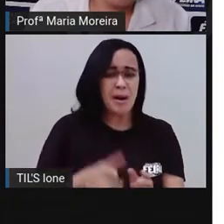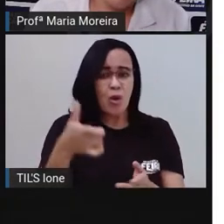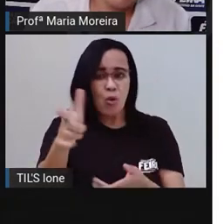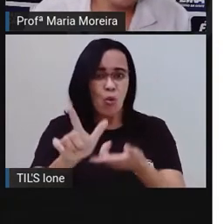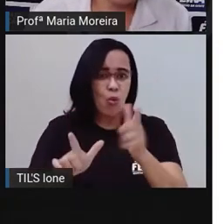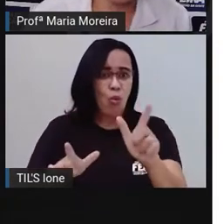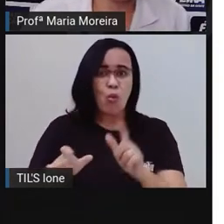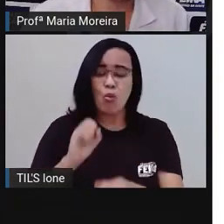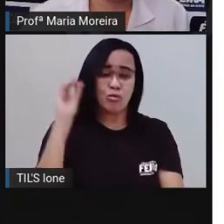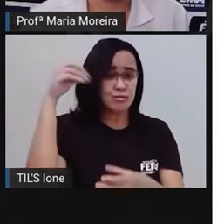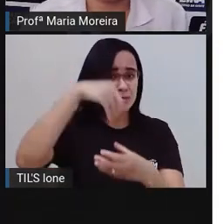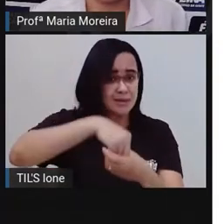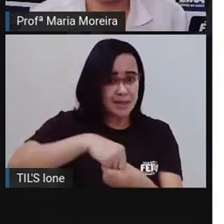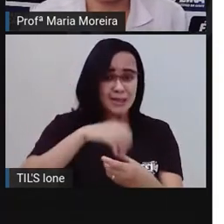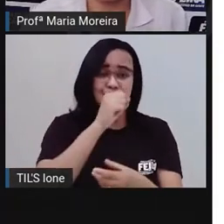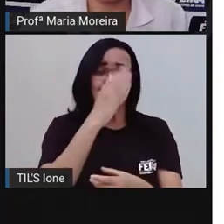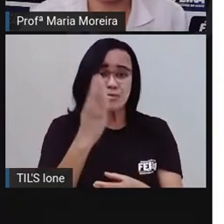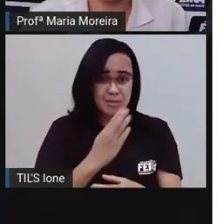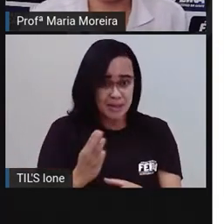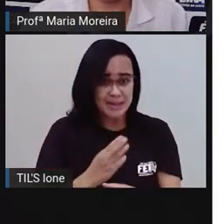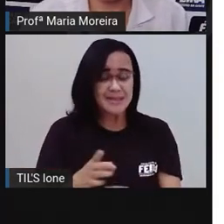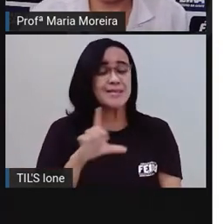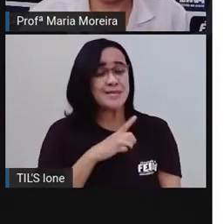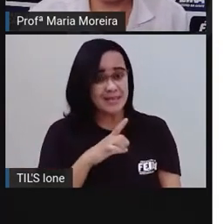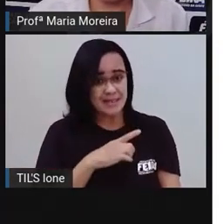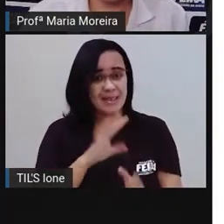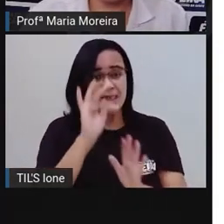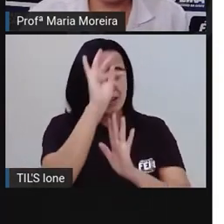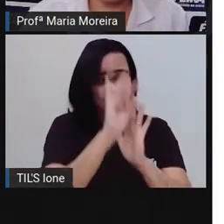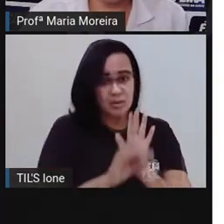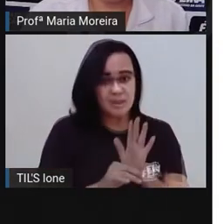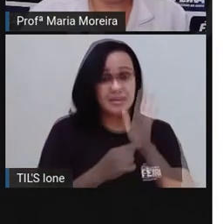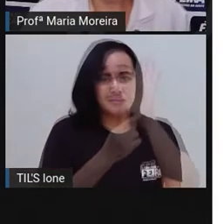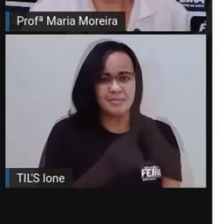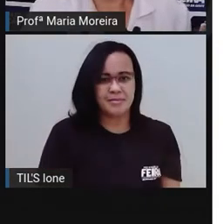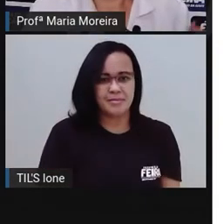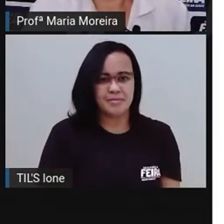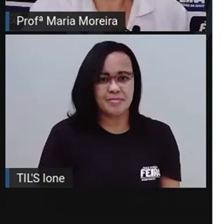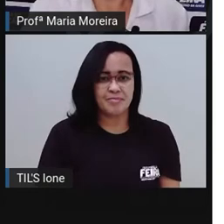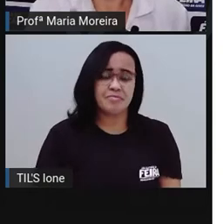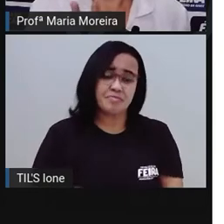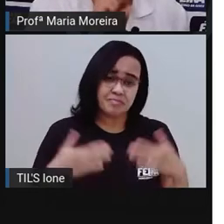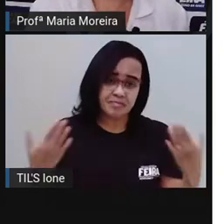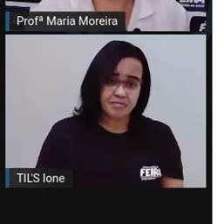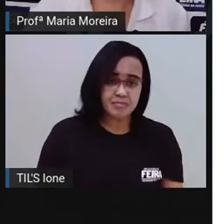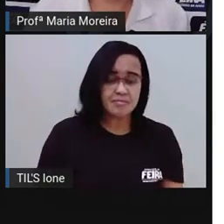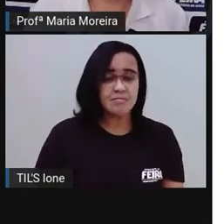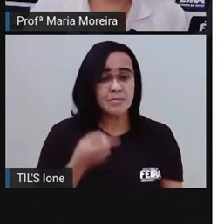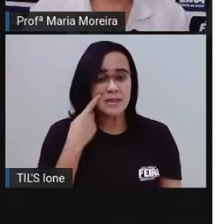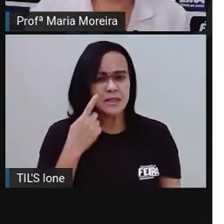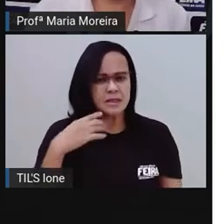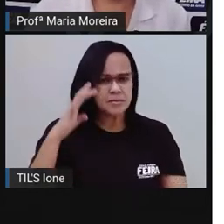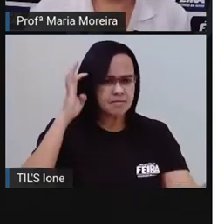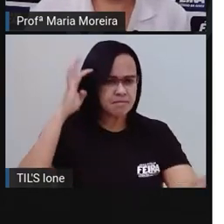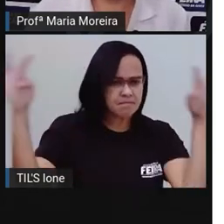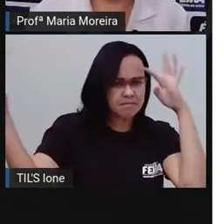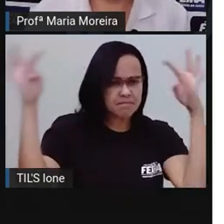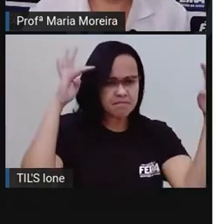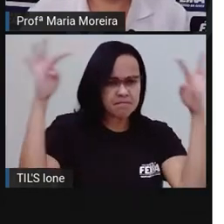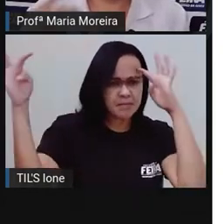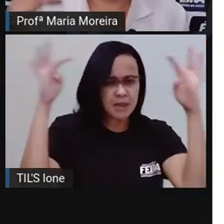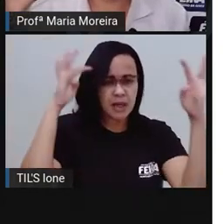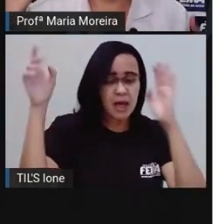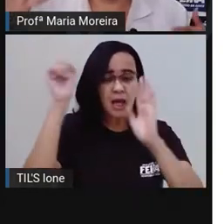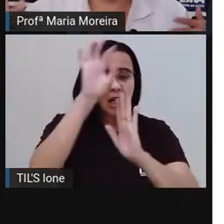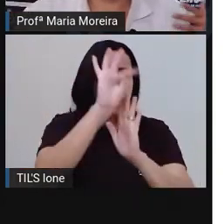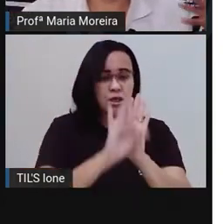que essa parte do texto traz para vocês. Vamos continuar. Bom, vamos refletir aqui sobre a nossa história que a Prá,